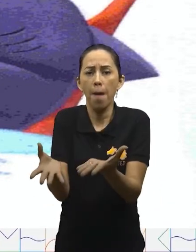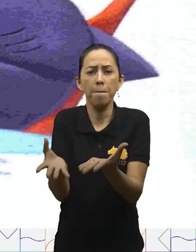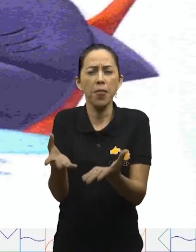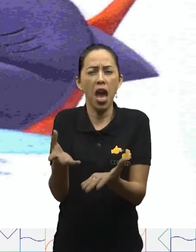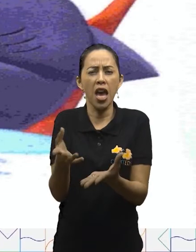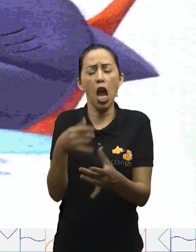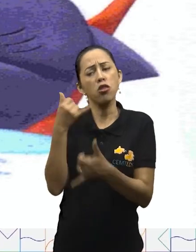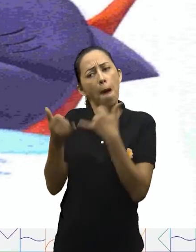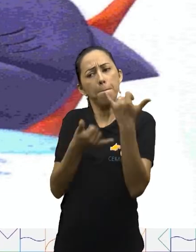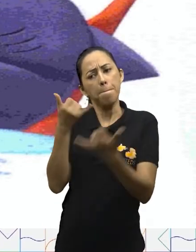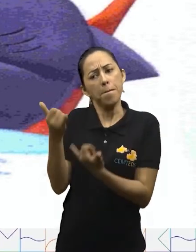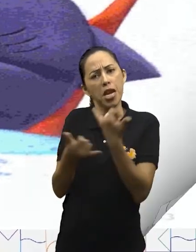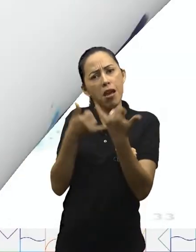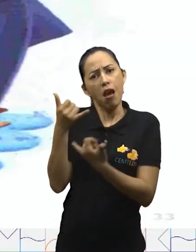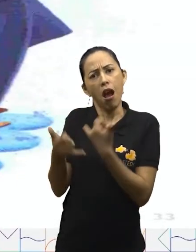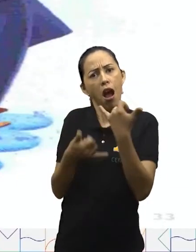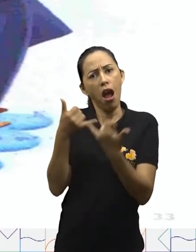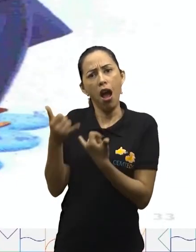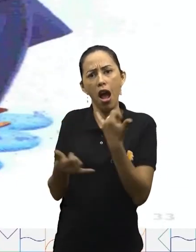Eu estava brincando.